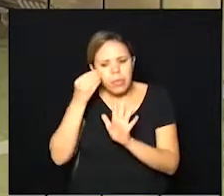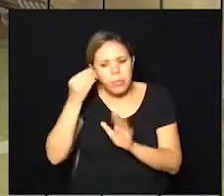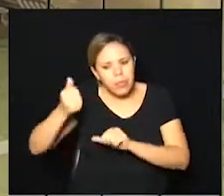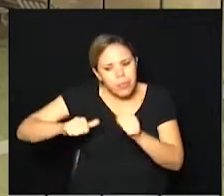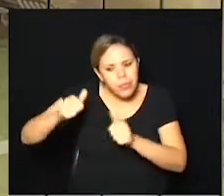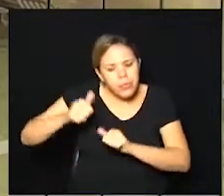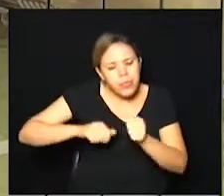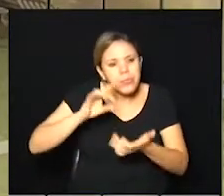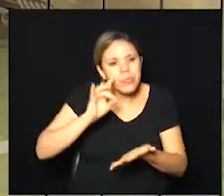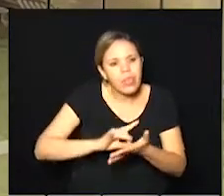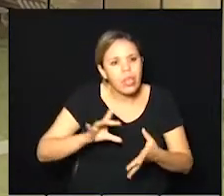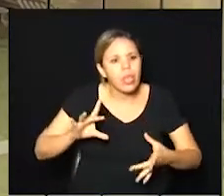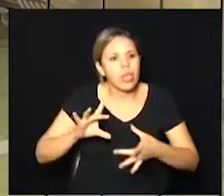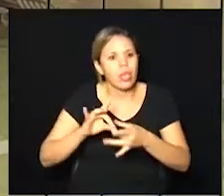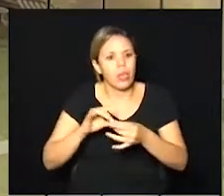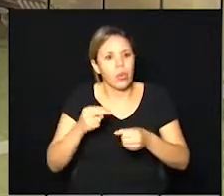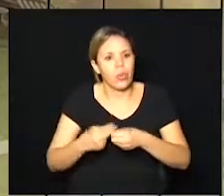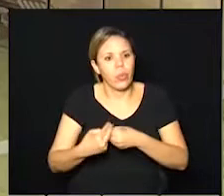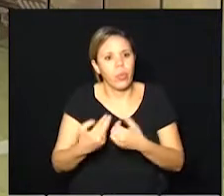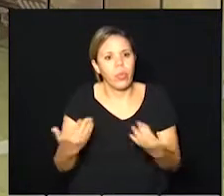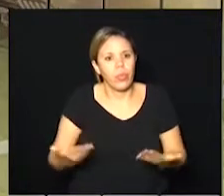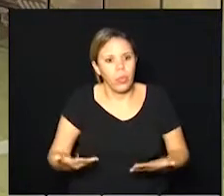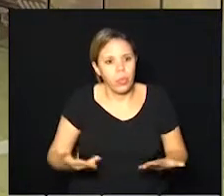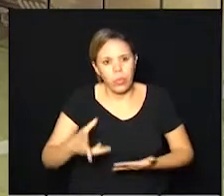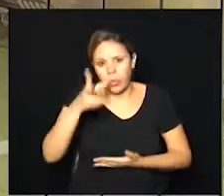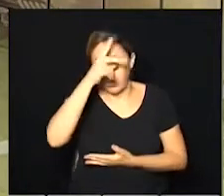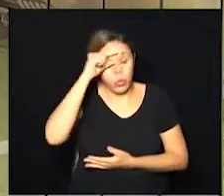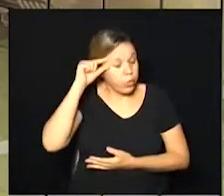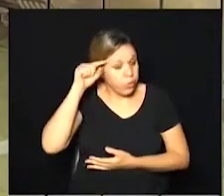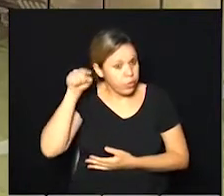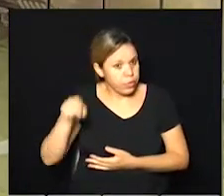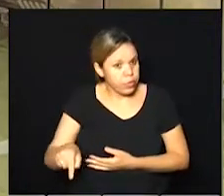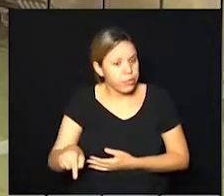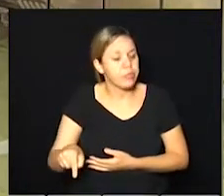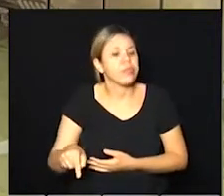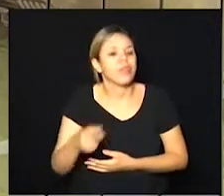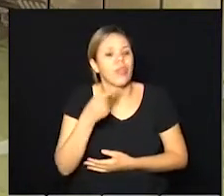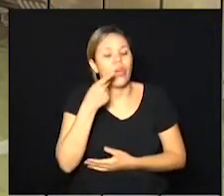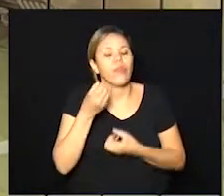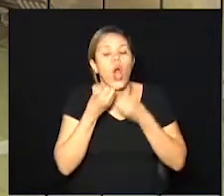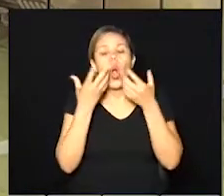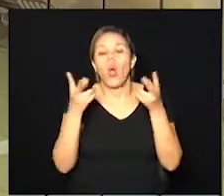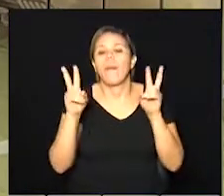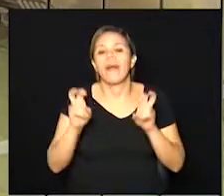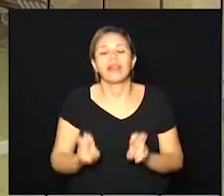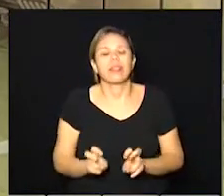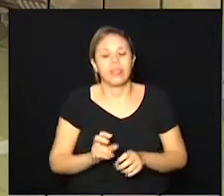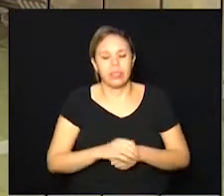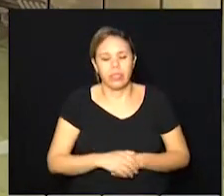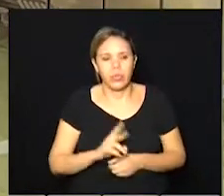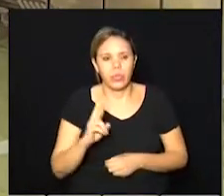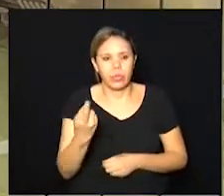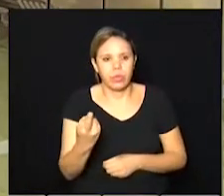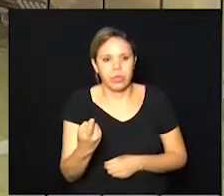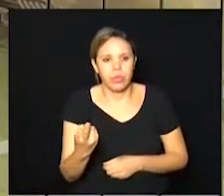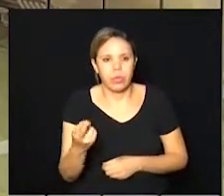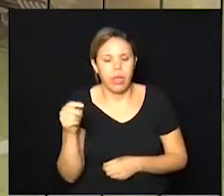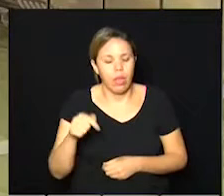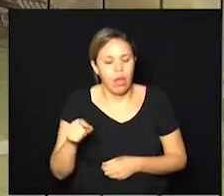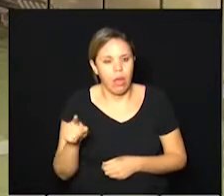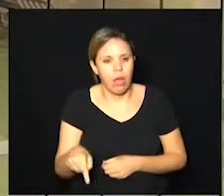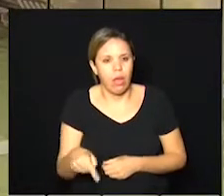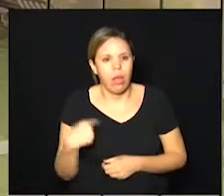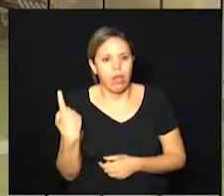realizada em parceria com Unicamp. Hoje, o prefeito Jonas Donizete deve comentar esse resultado, pelo menos essa